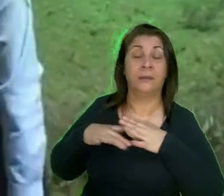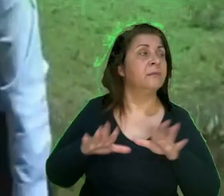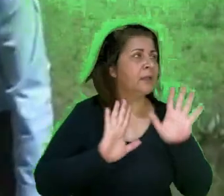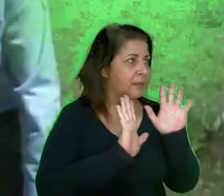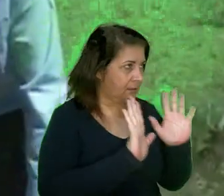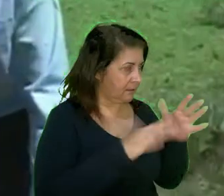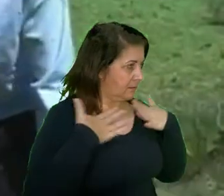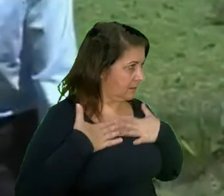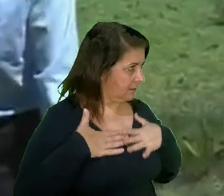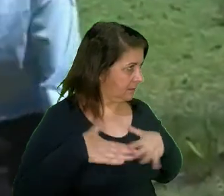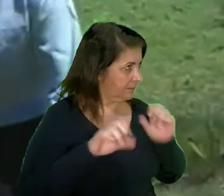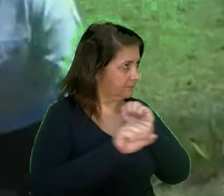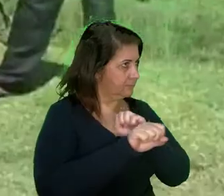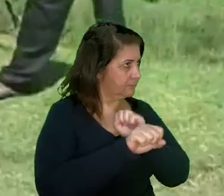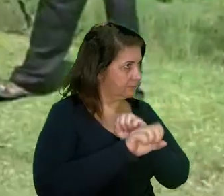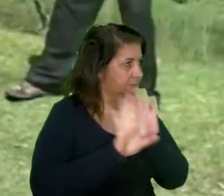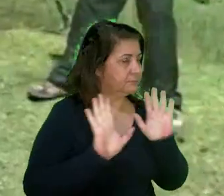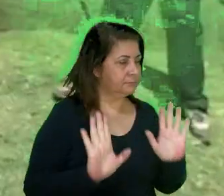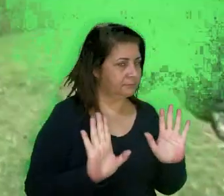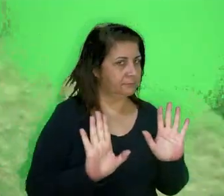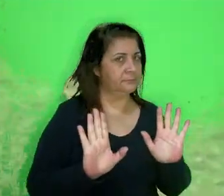Carmo Espera aí